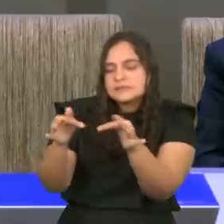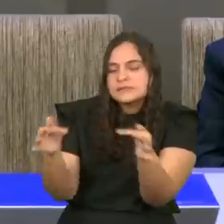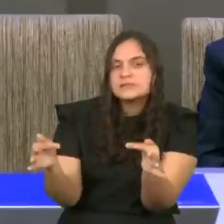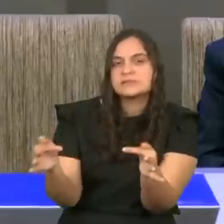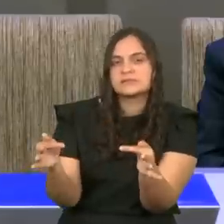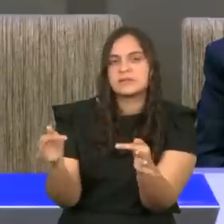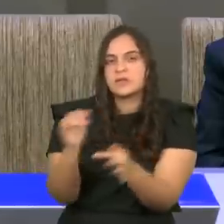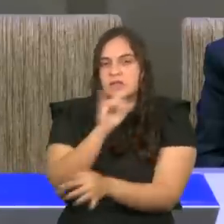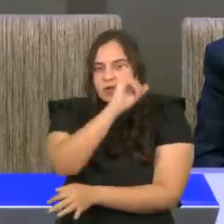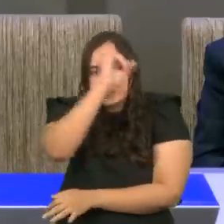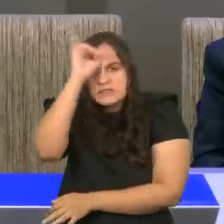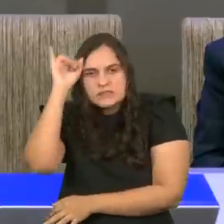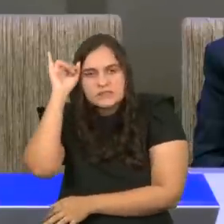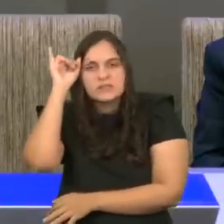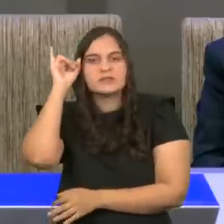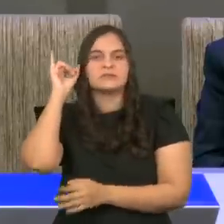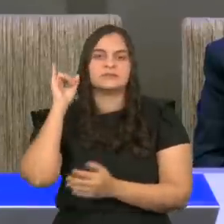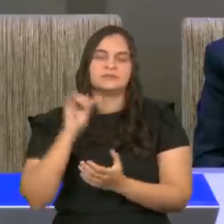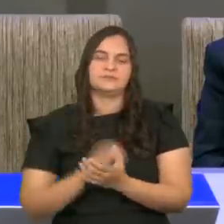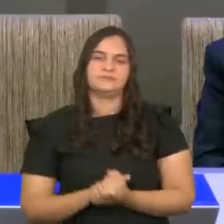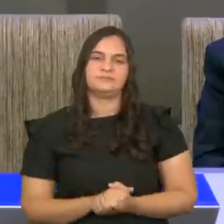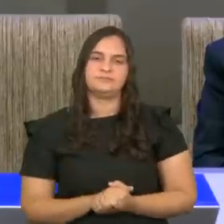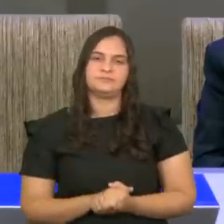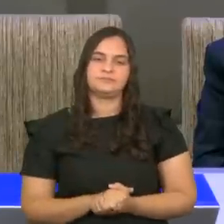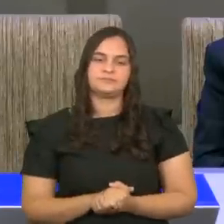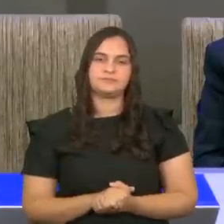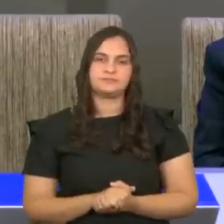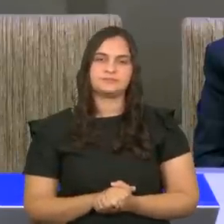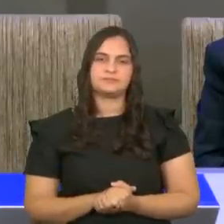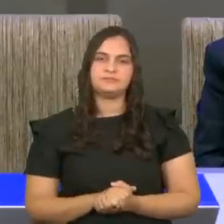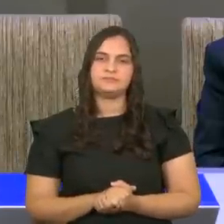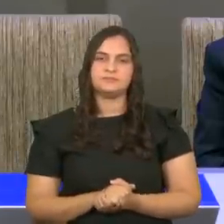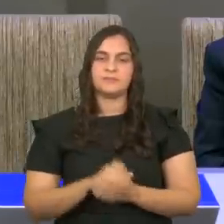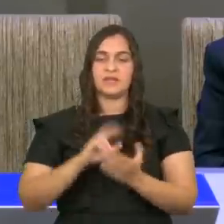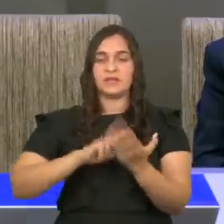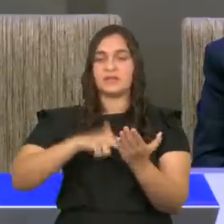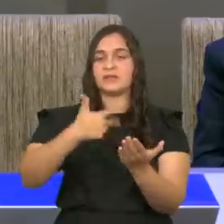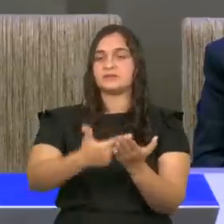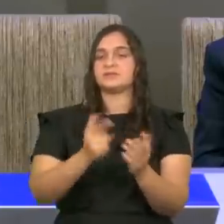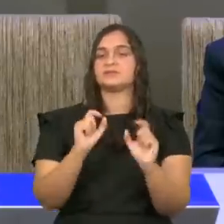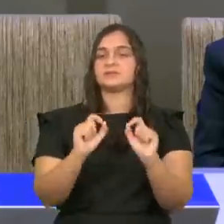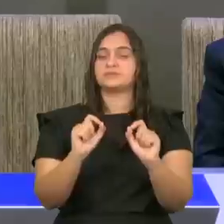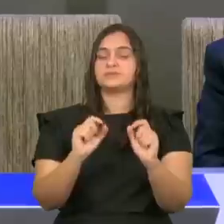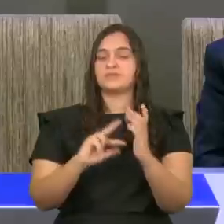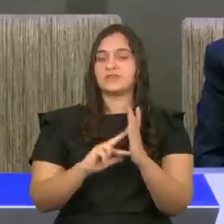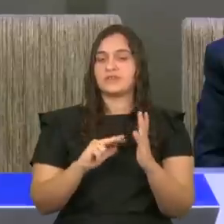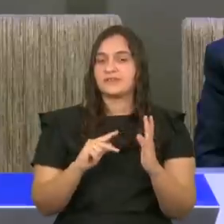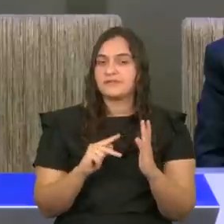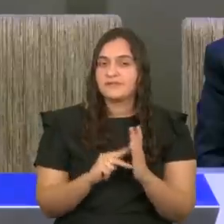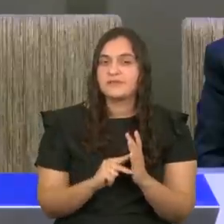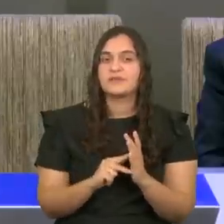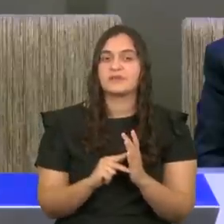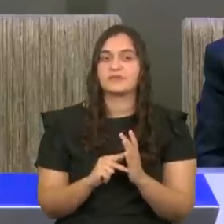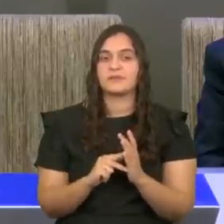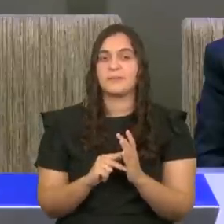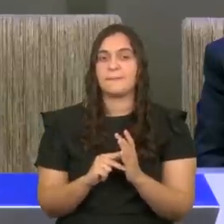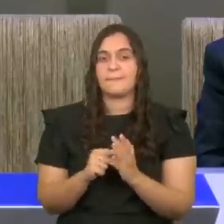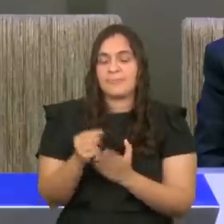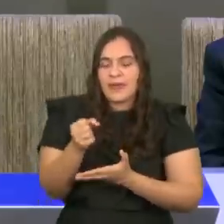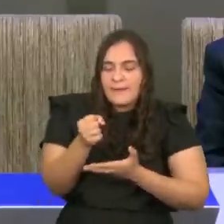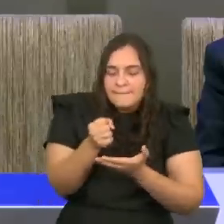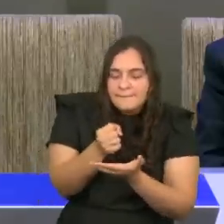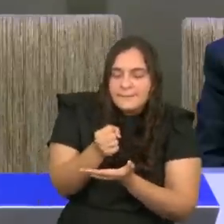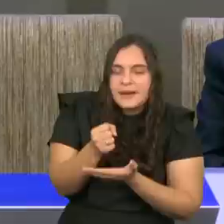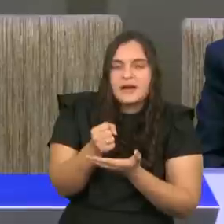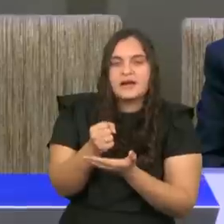inocência, traduzindo, o lírio é símbolo de essência, essência da